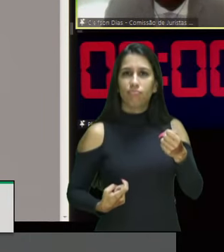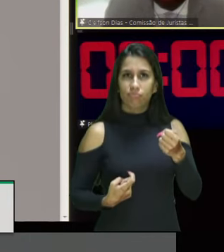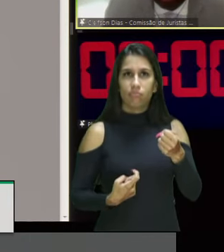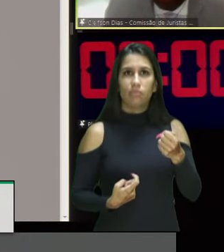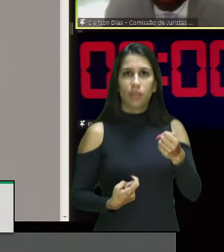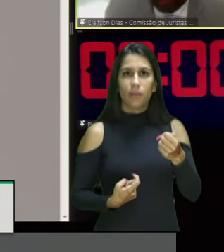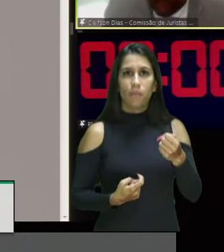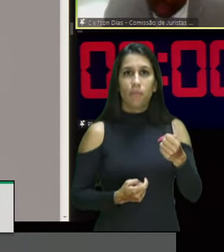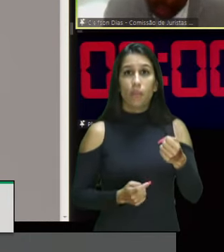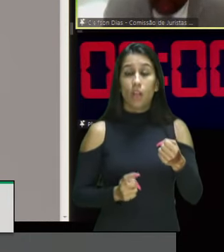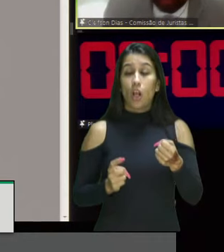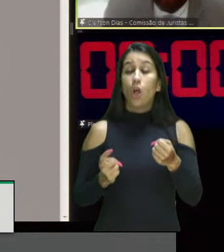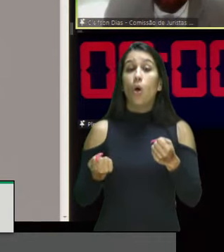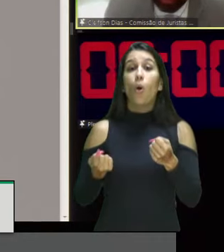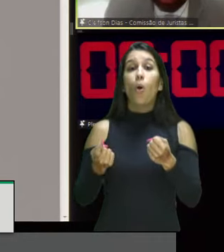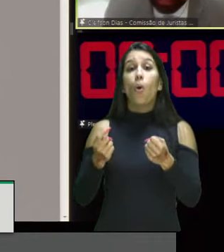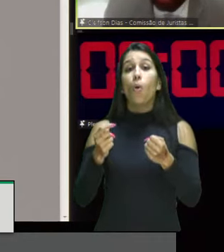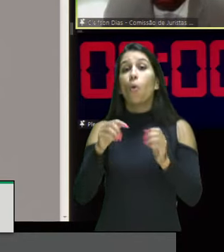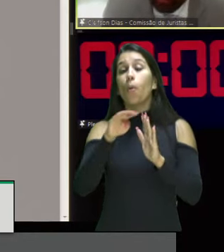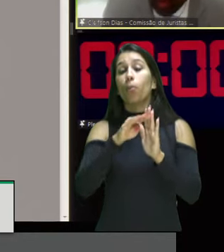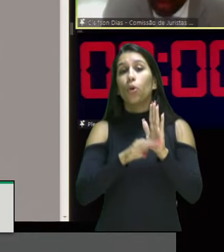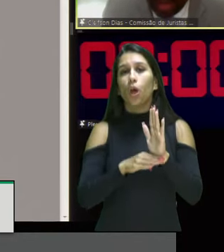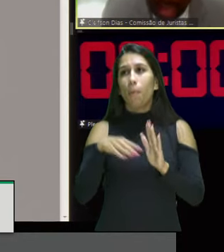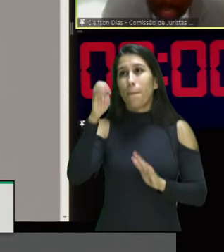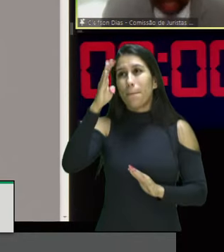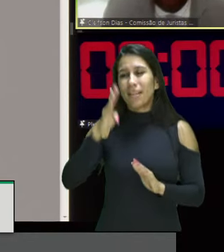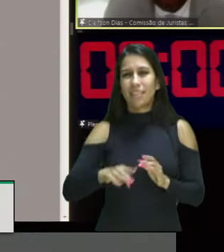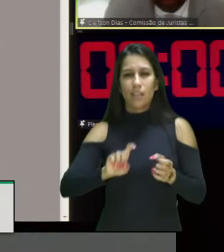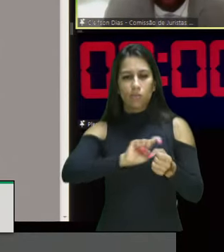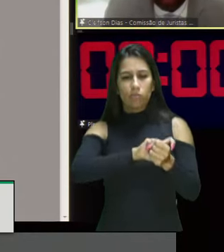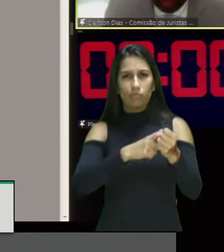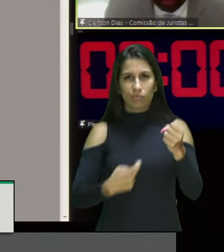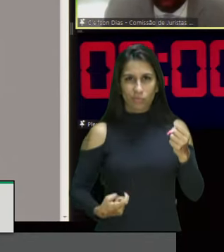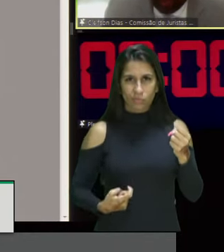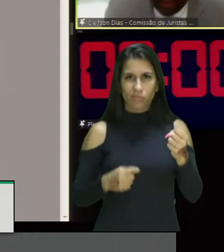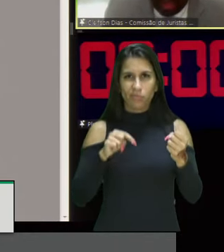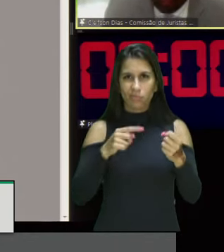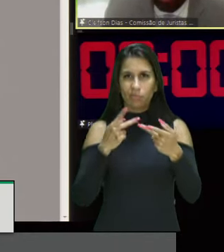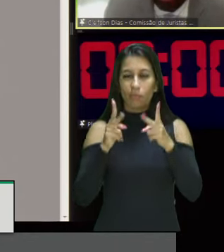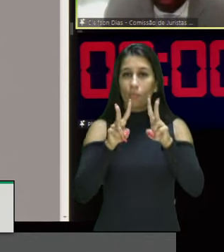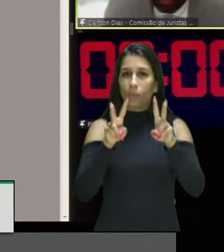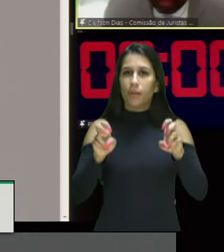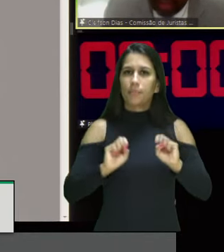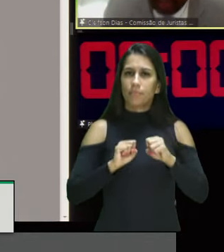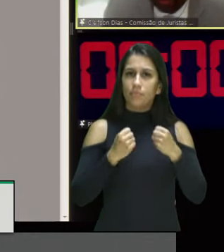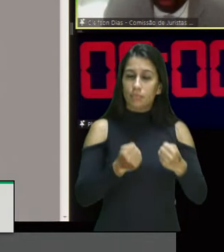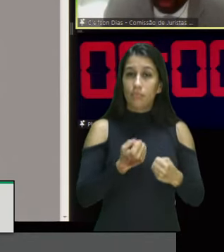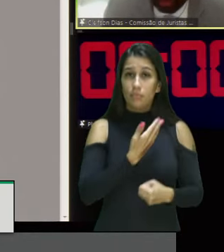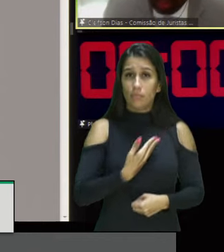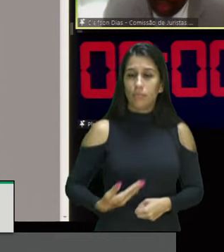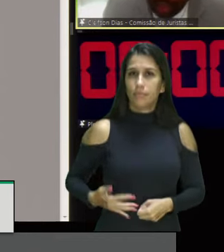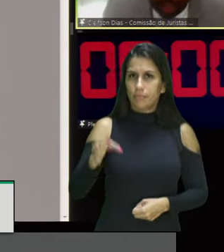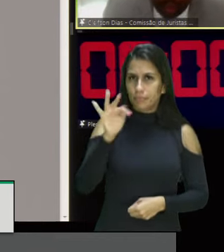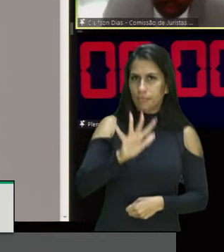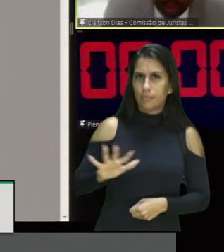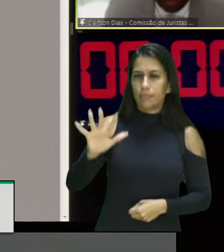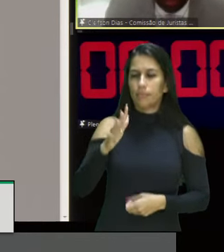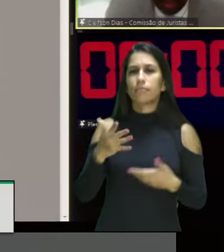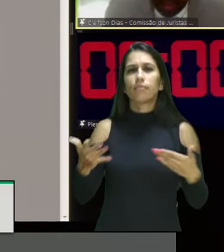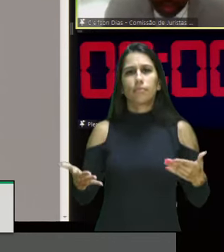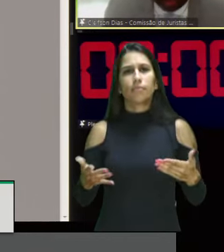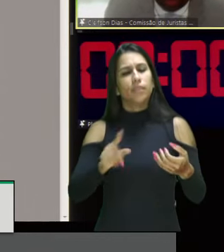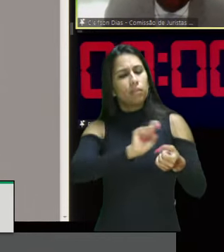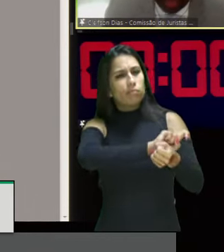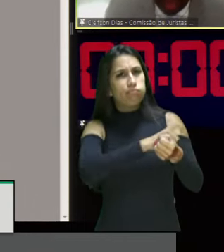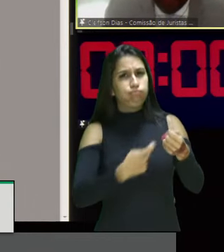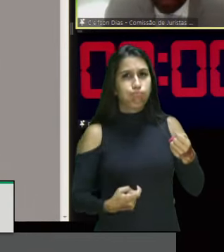meio do programa Brasil Quilombola, e que congregaria os esforços do governo federal em termos de política quilombola,